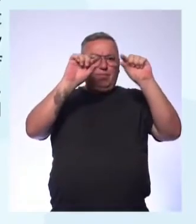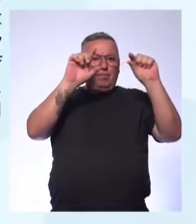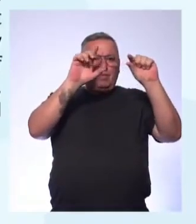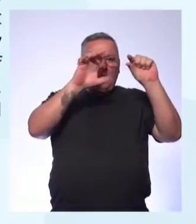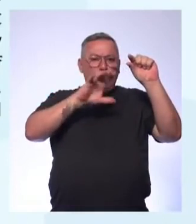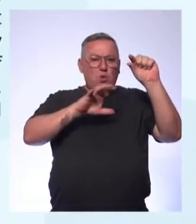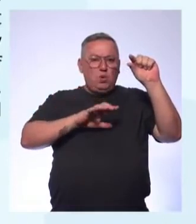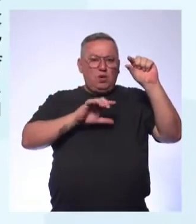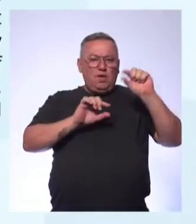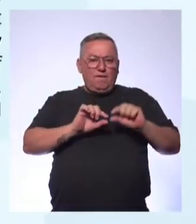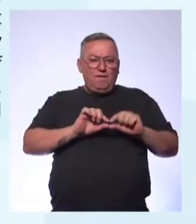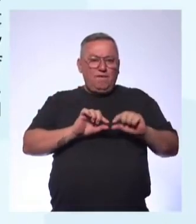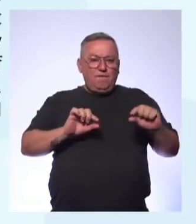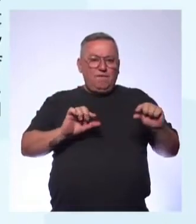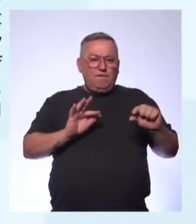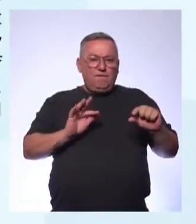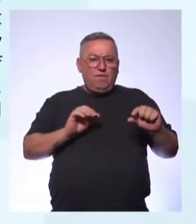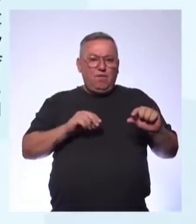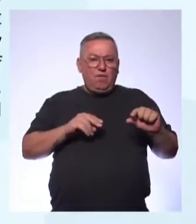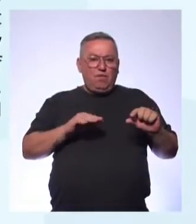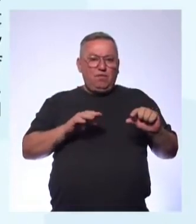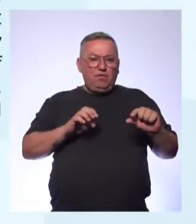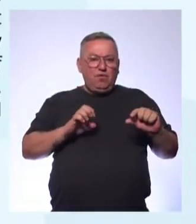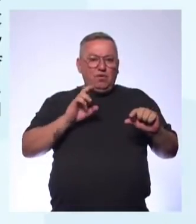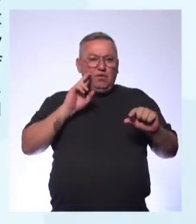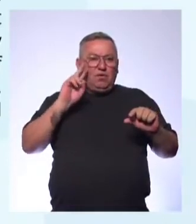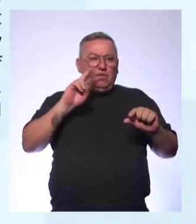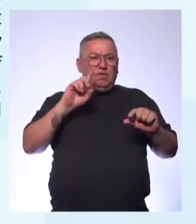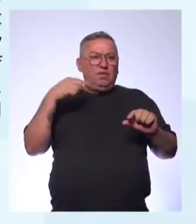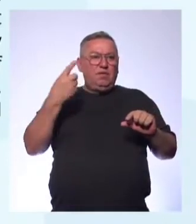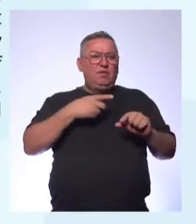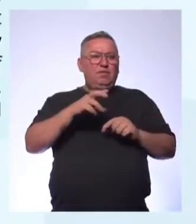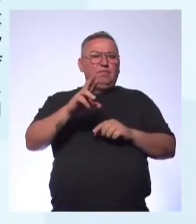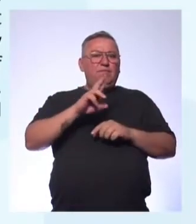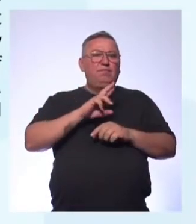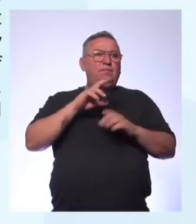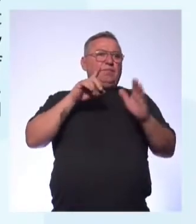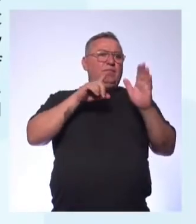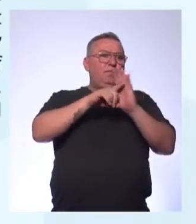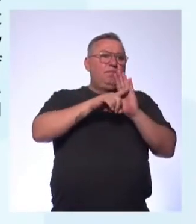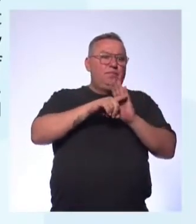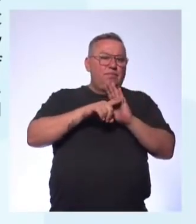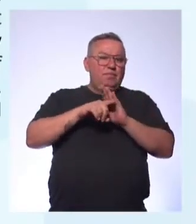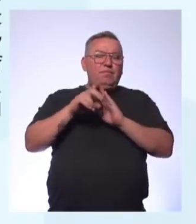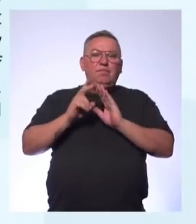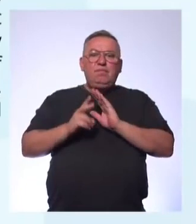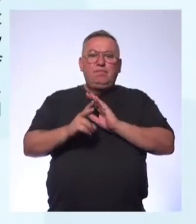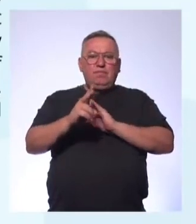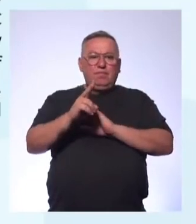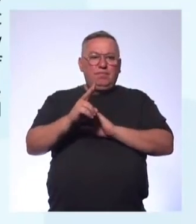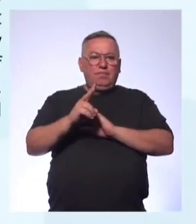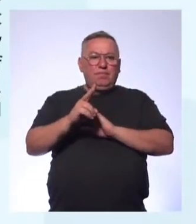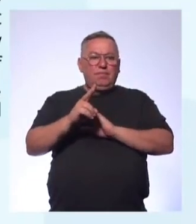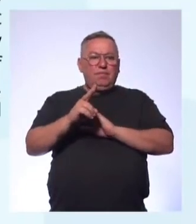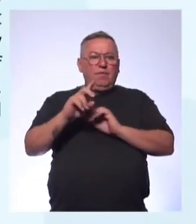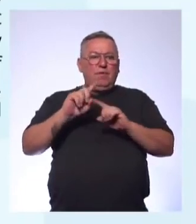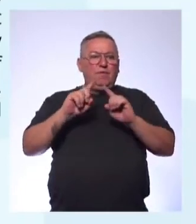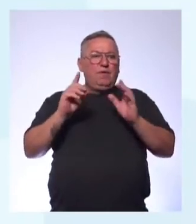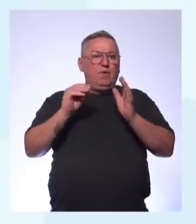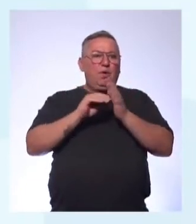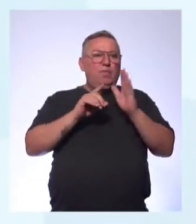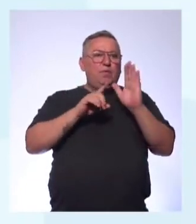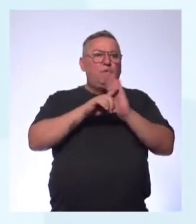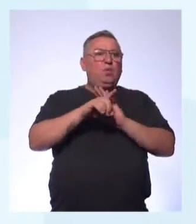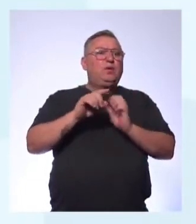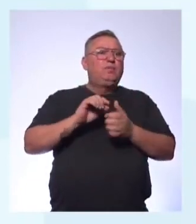E você vai olhar Dá uma olhada E nós vamos responder as nossas perguntas De sempre O diretor vai colocar a próxima